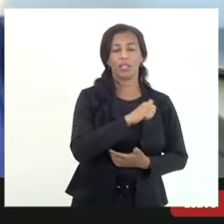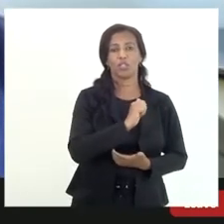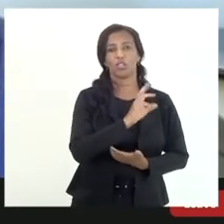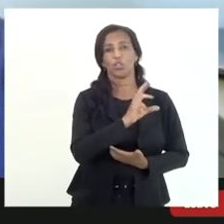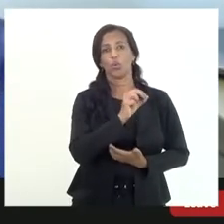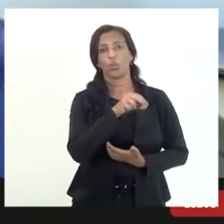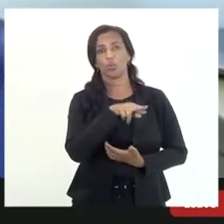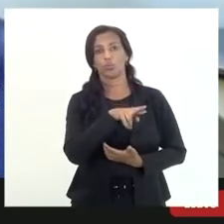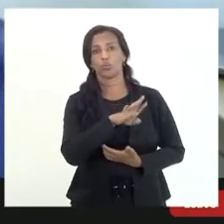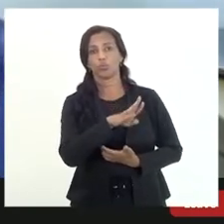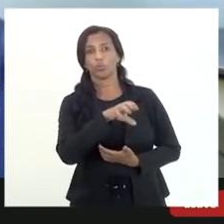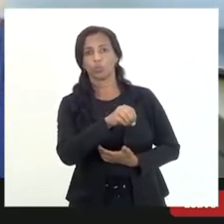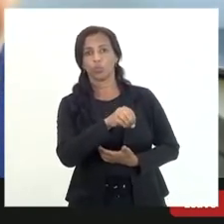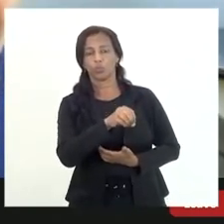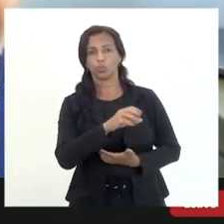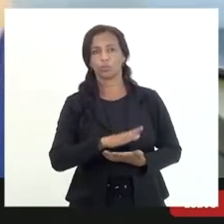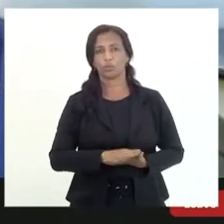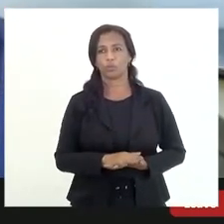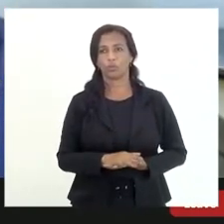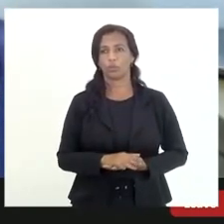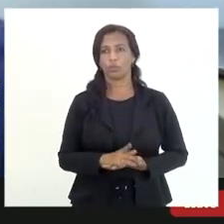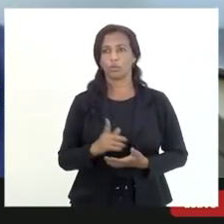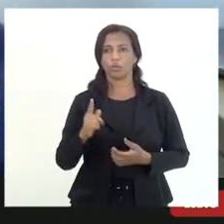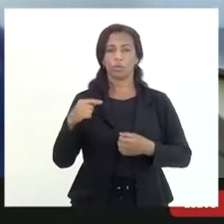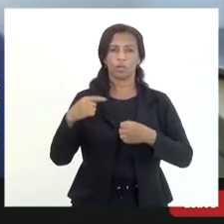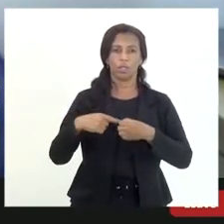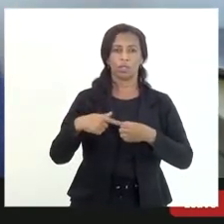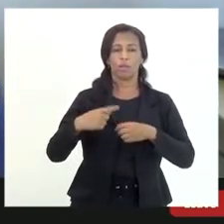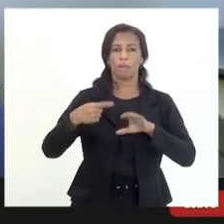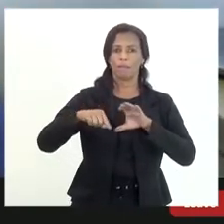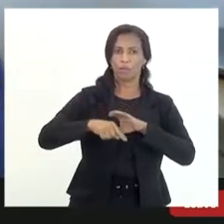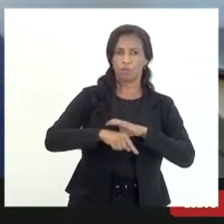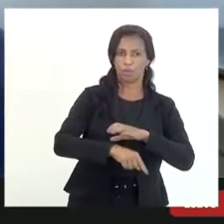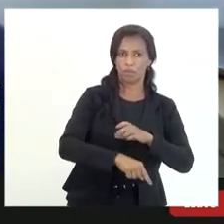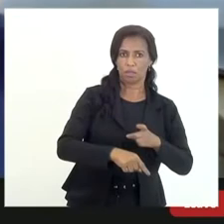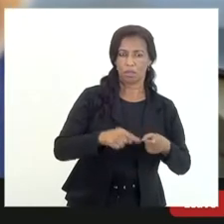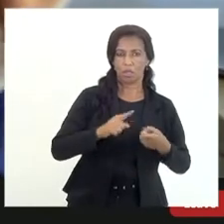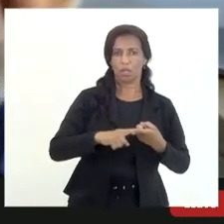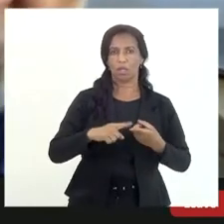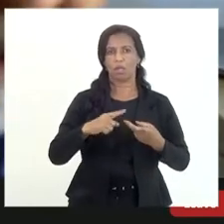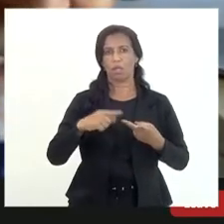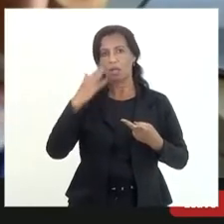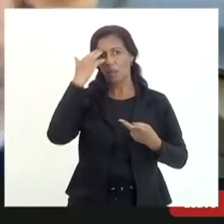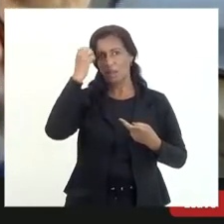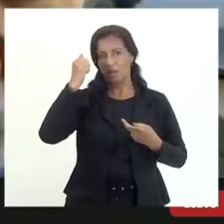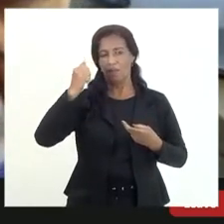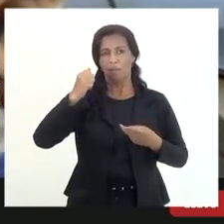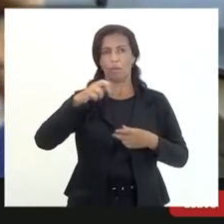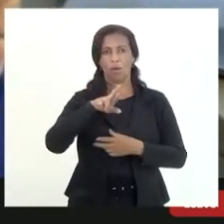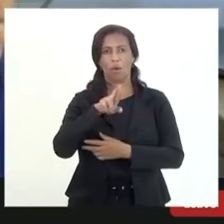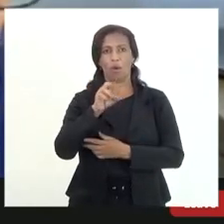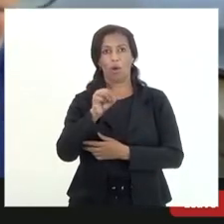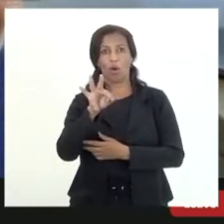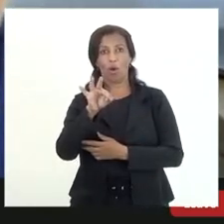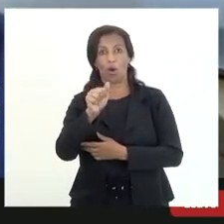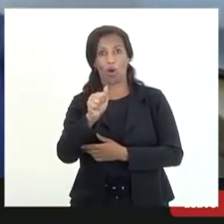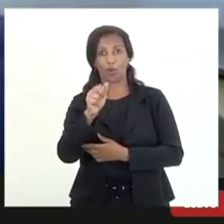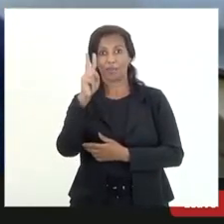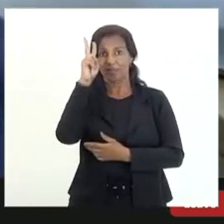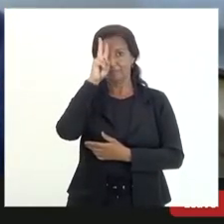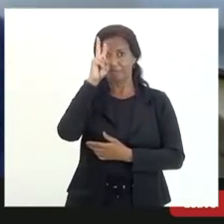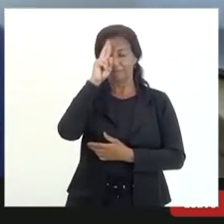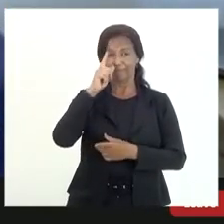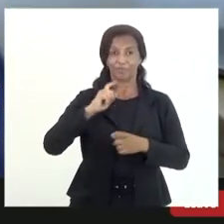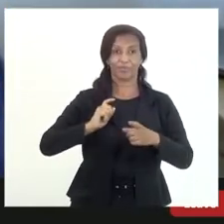isso envolve fluidos de percuração as famosas as brotas na discussão histórica